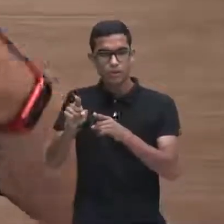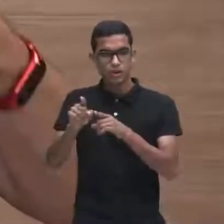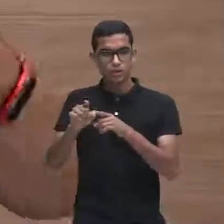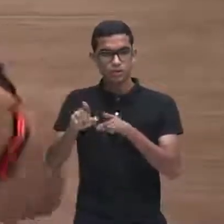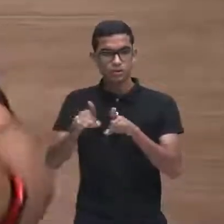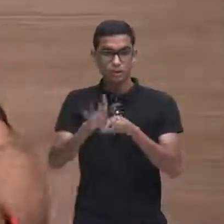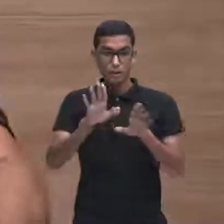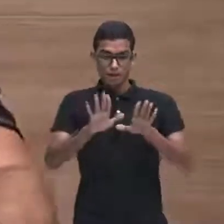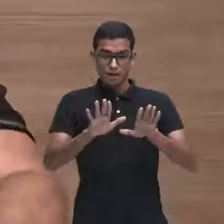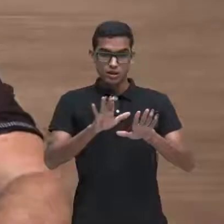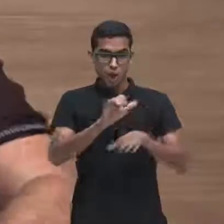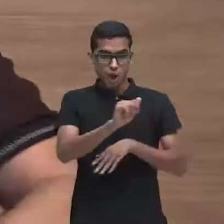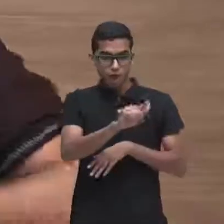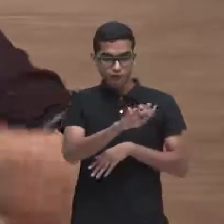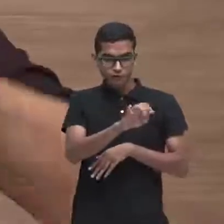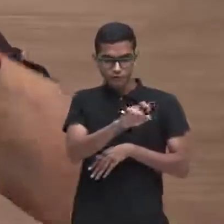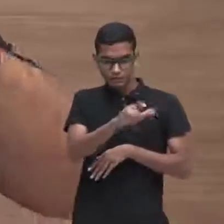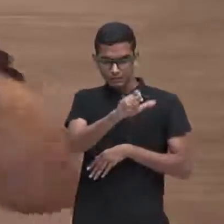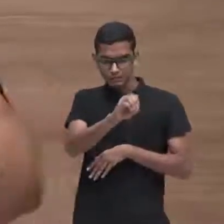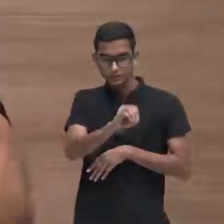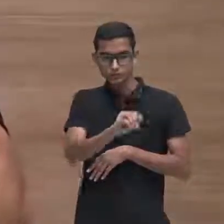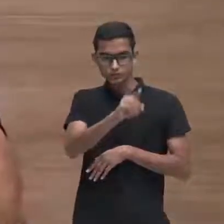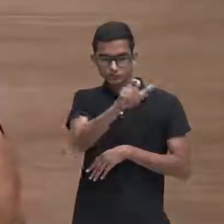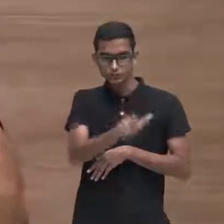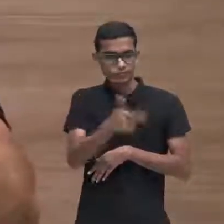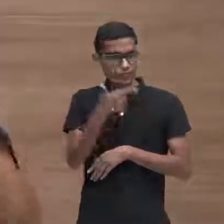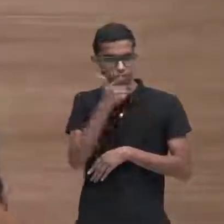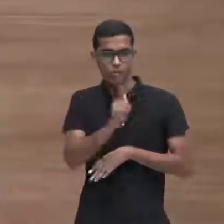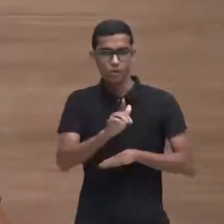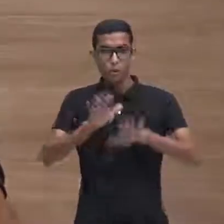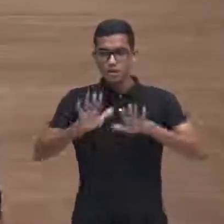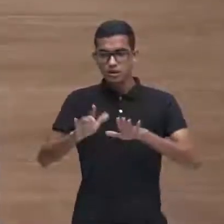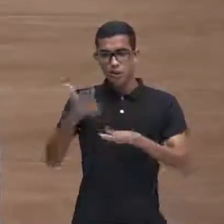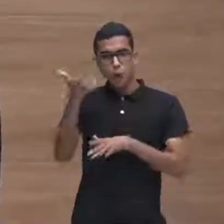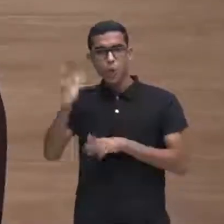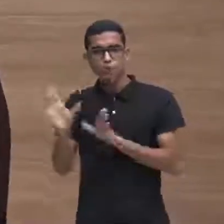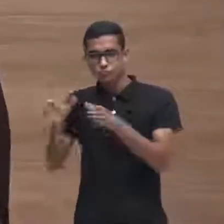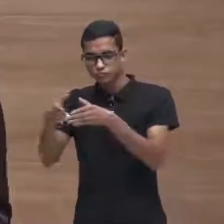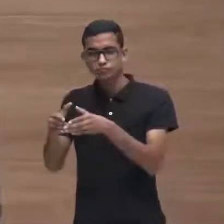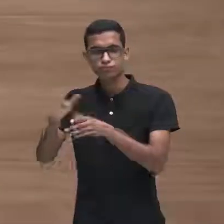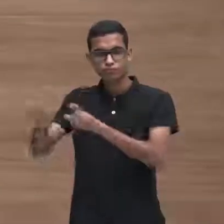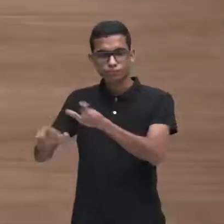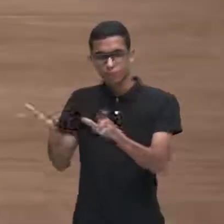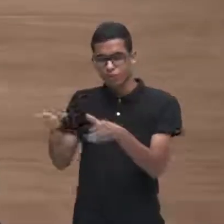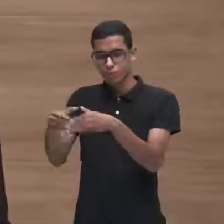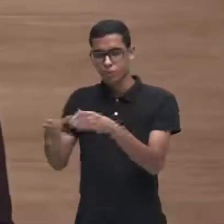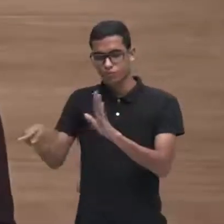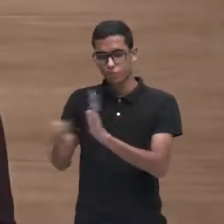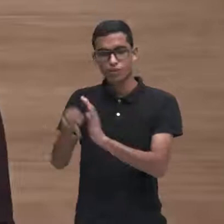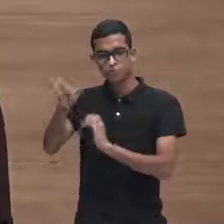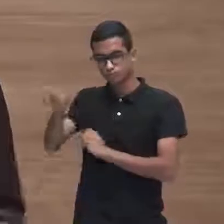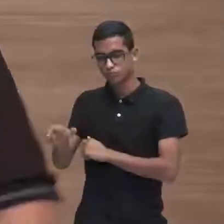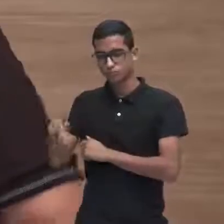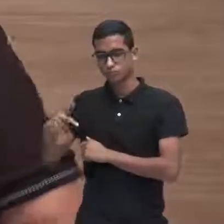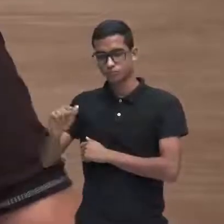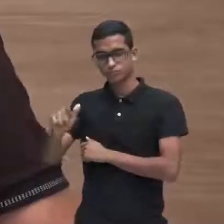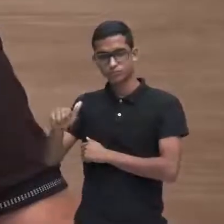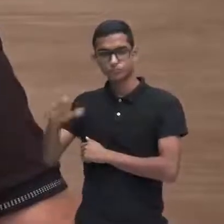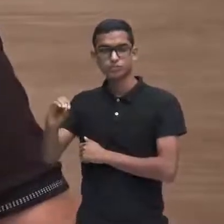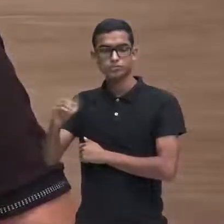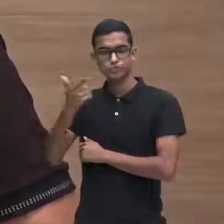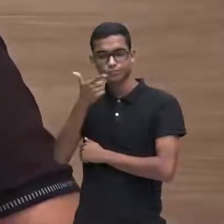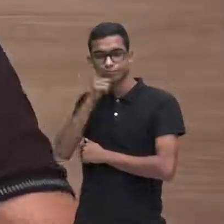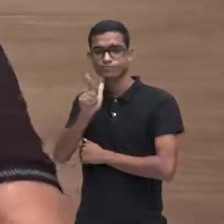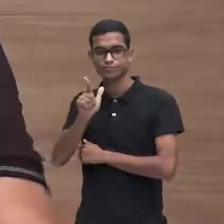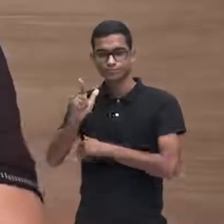conseguiram superar, conseguiram enfrentar as situações que vieram no dia a dia deles. E,